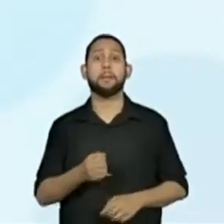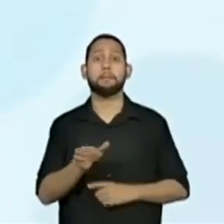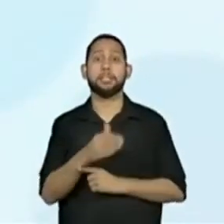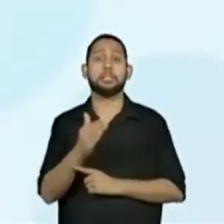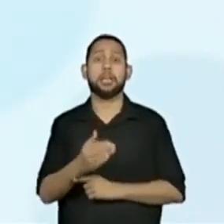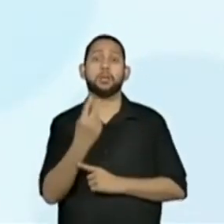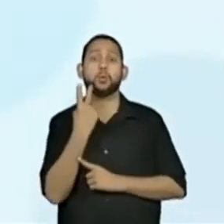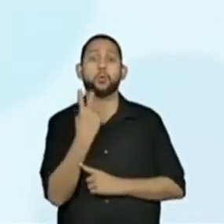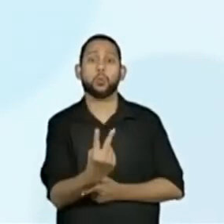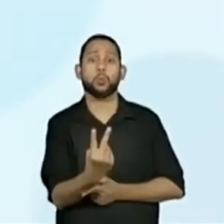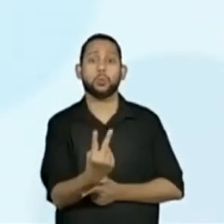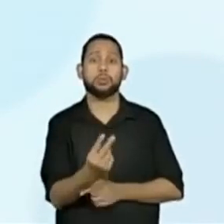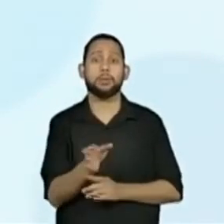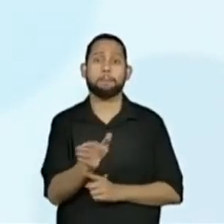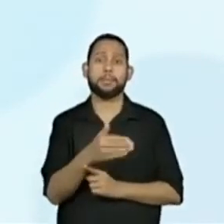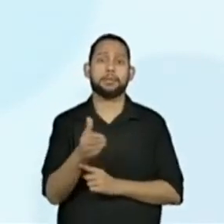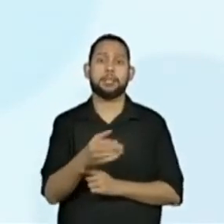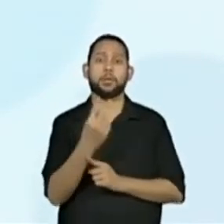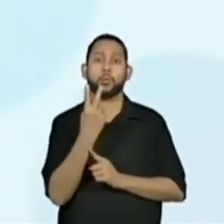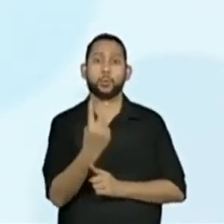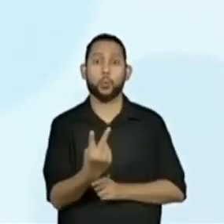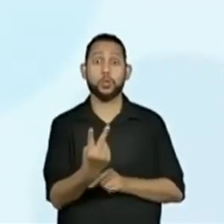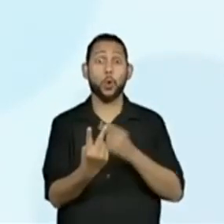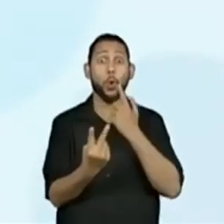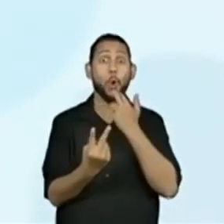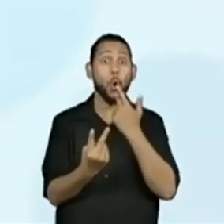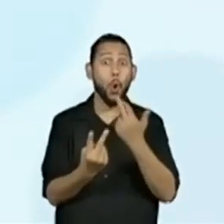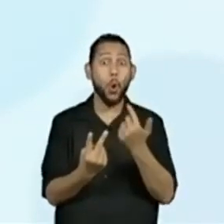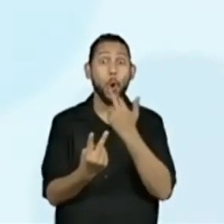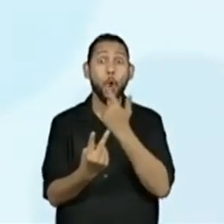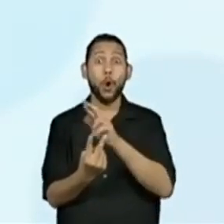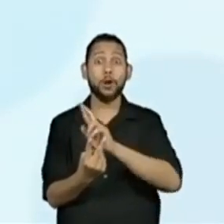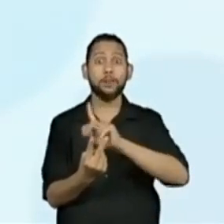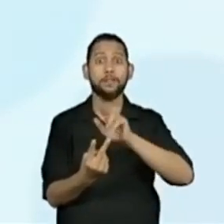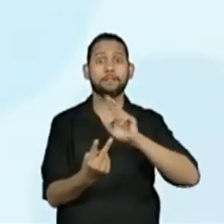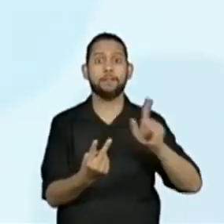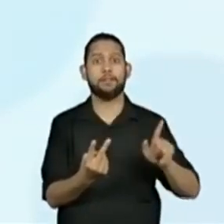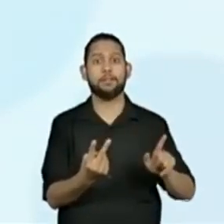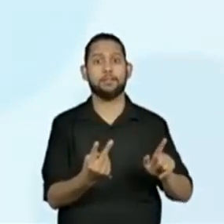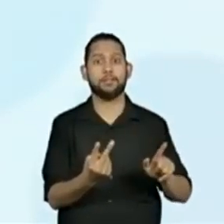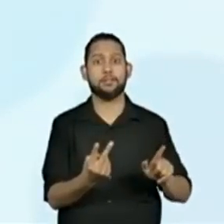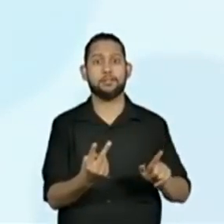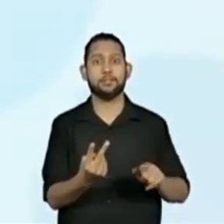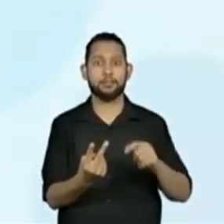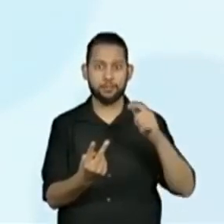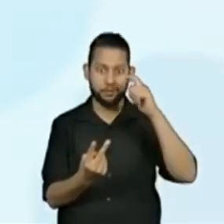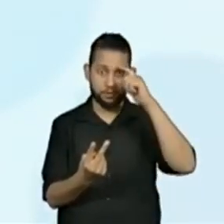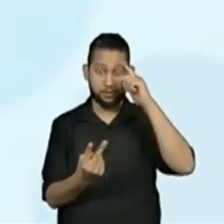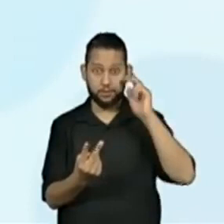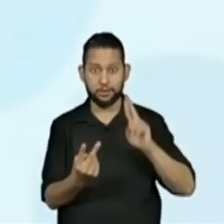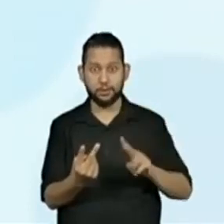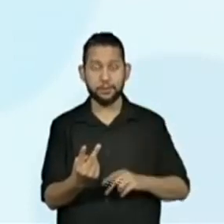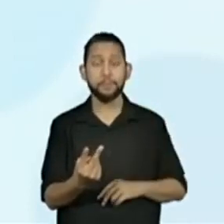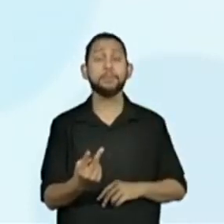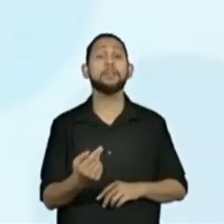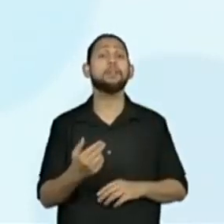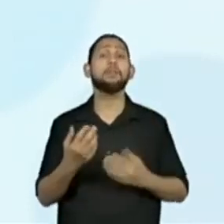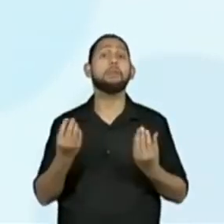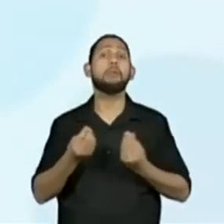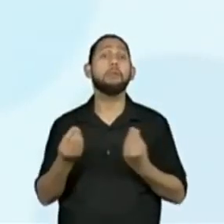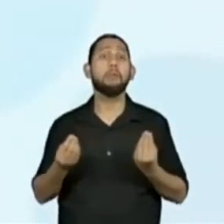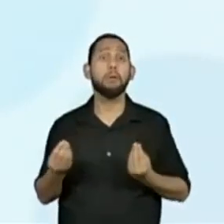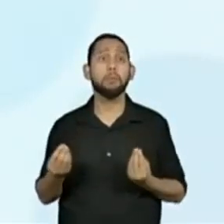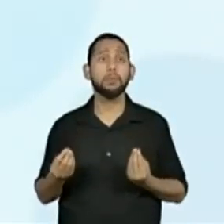Duas bandeiras de cores diferentes. Está vendo? E onde eu acho essa